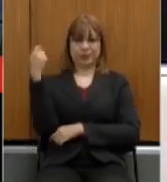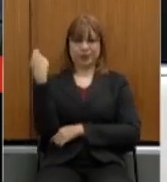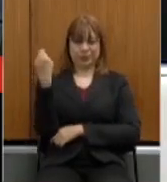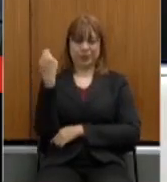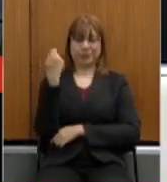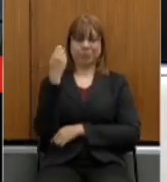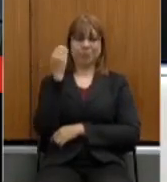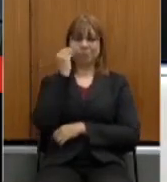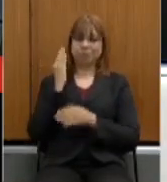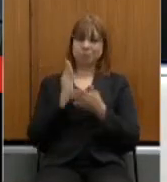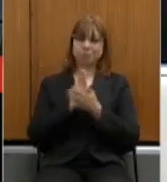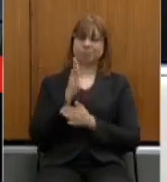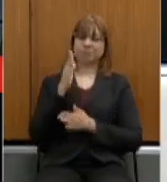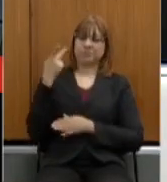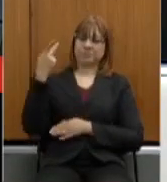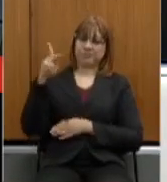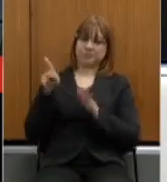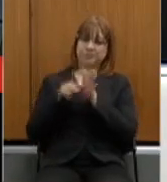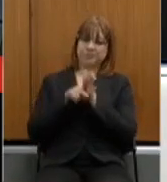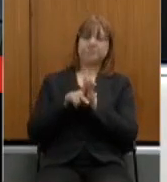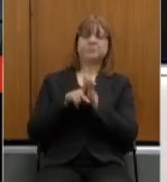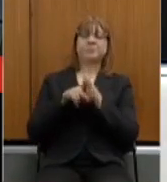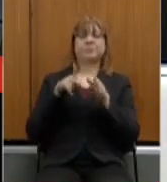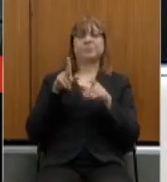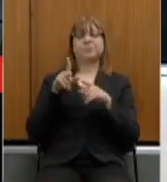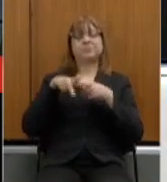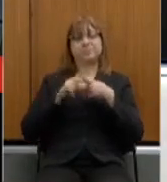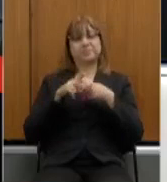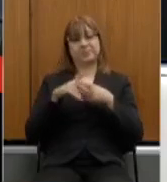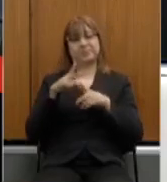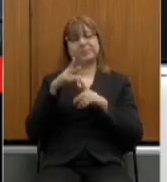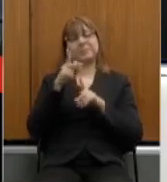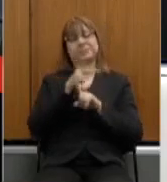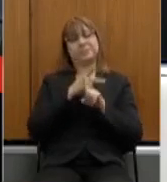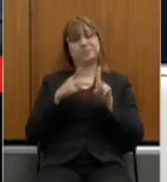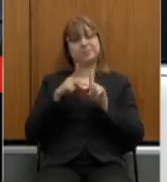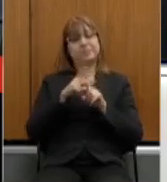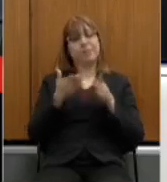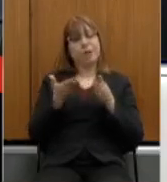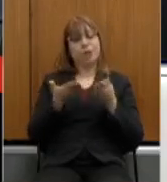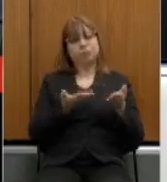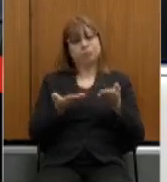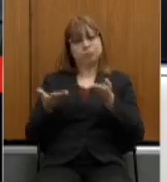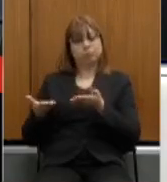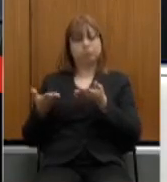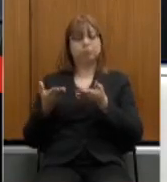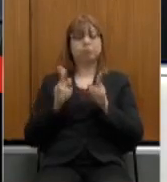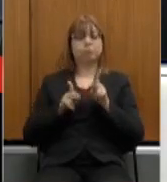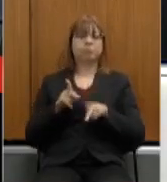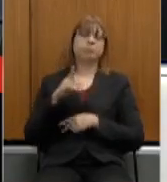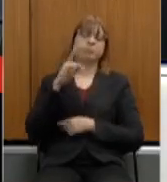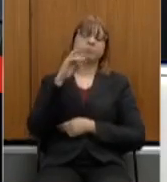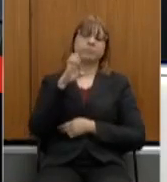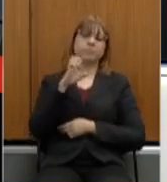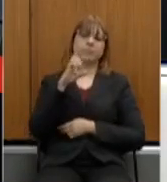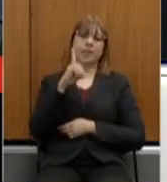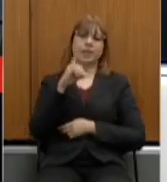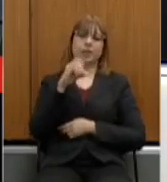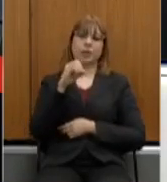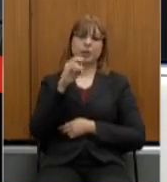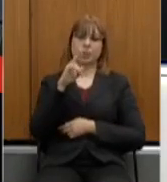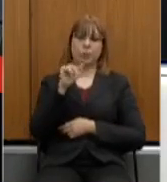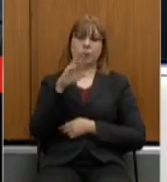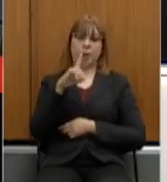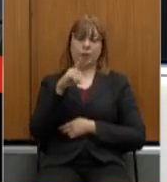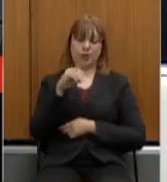aprovação da sua reforma previdenciária vamos passar então a palavra ao doutor Eduardo Cunha da Costa procurador